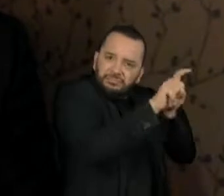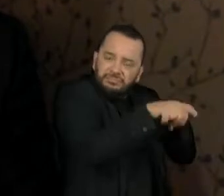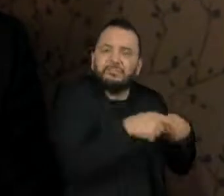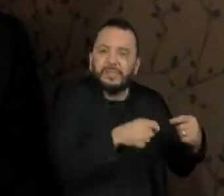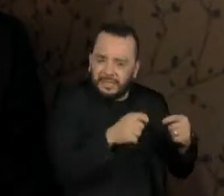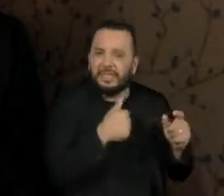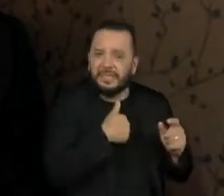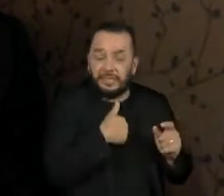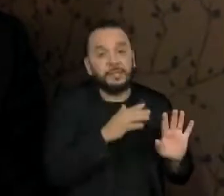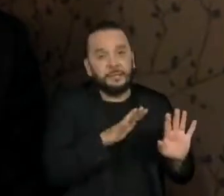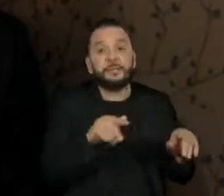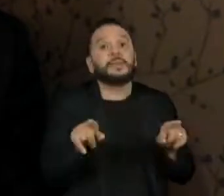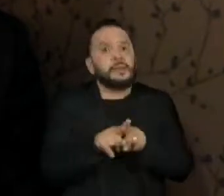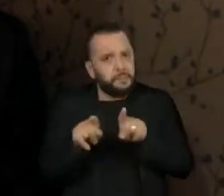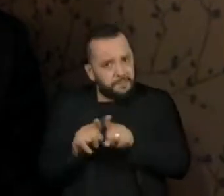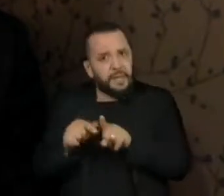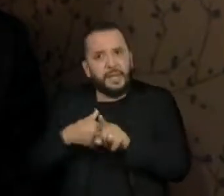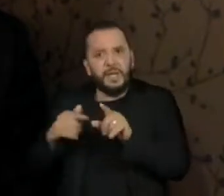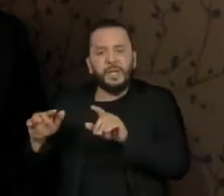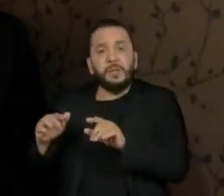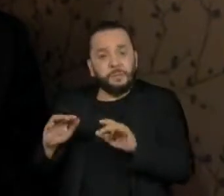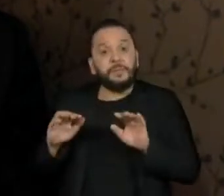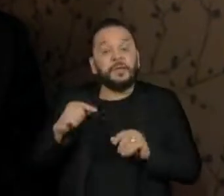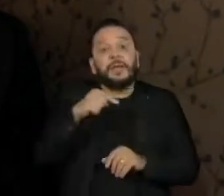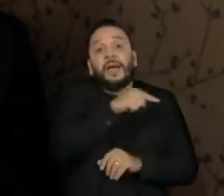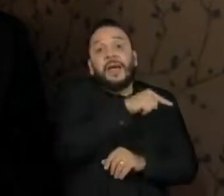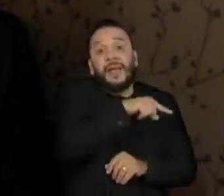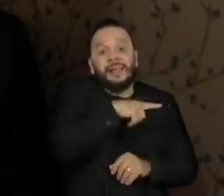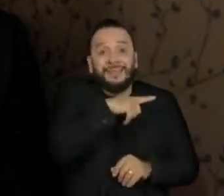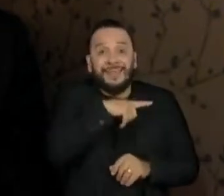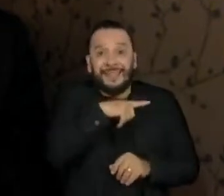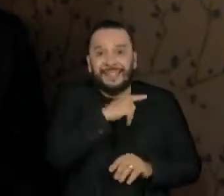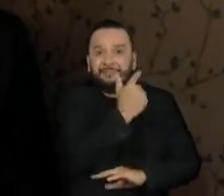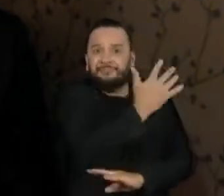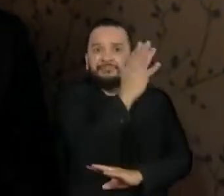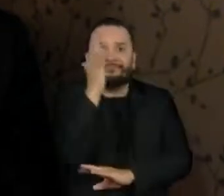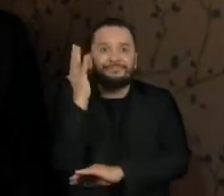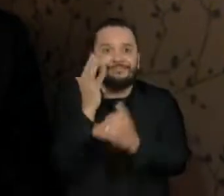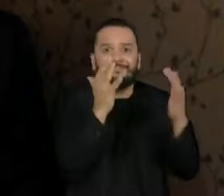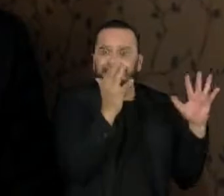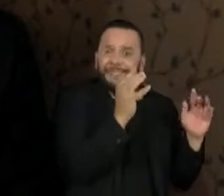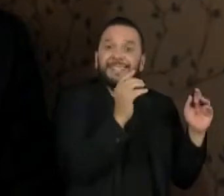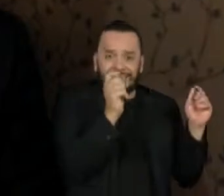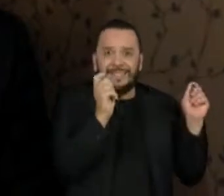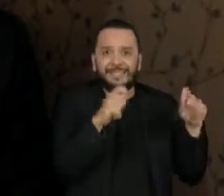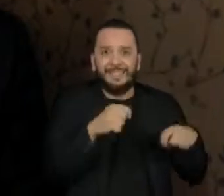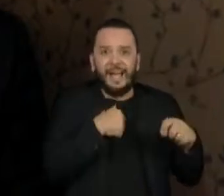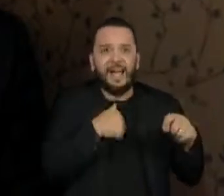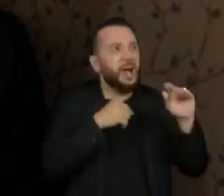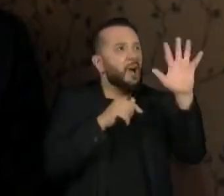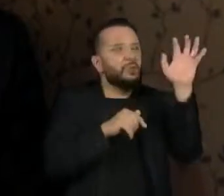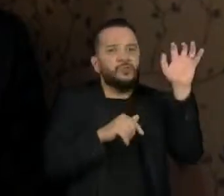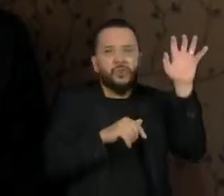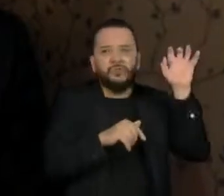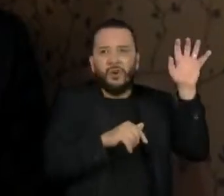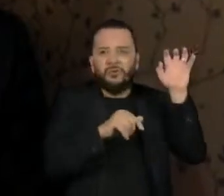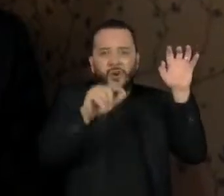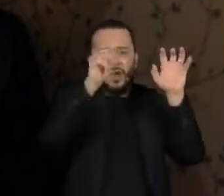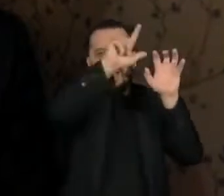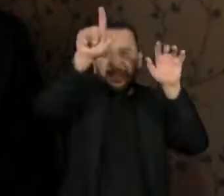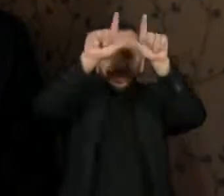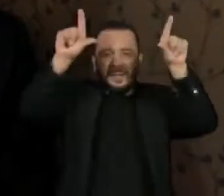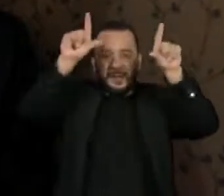precisamos monetizar a riqueza que a floresta gera em pé, até para combater a falsa contradição muito